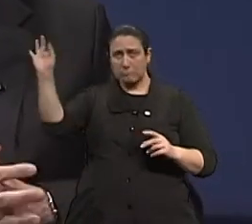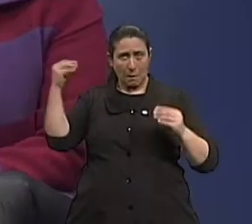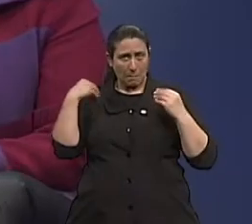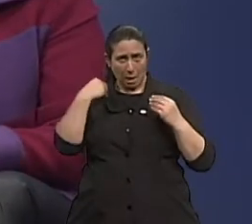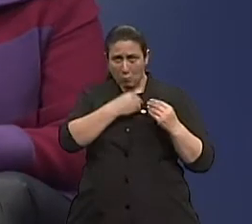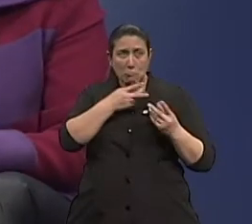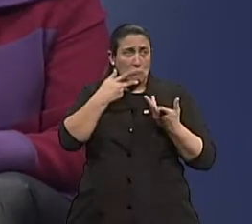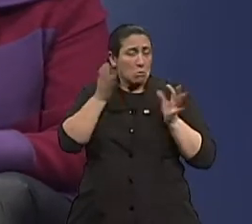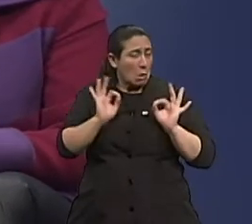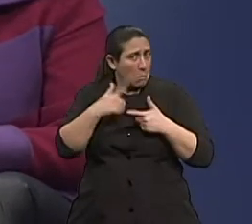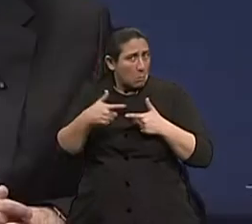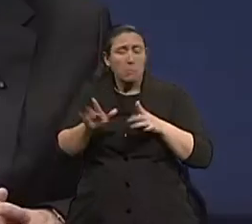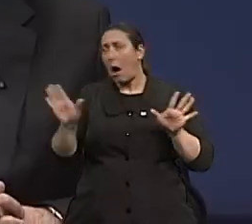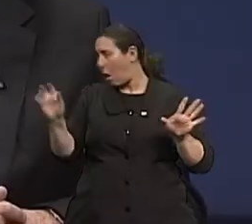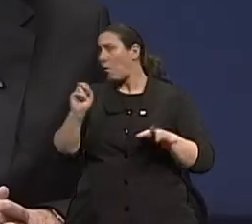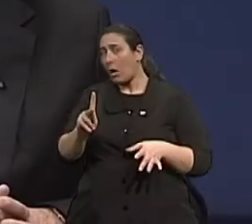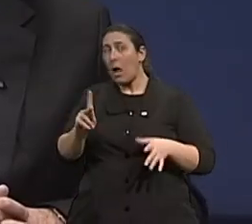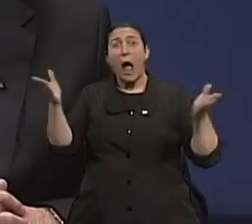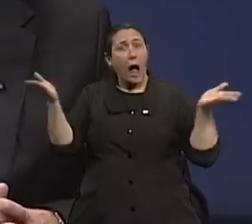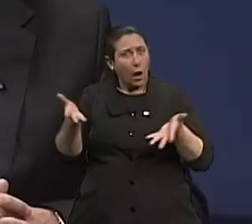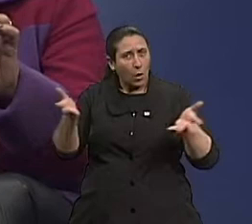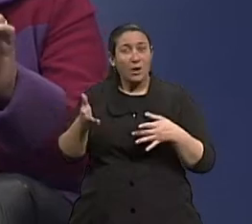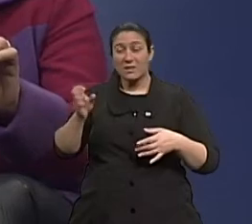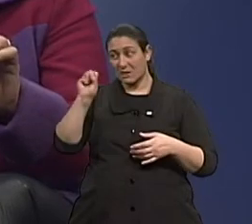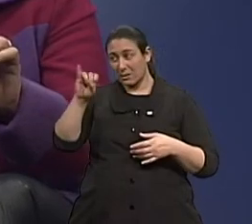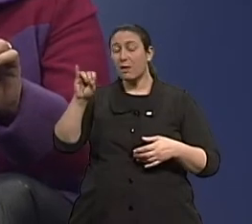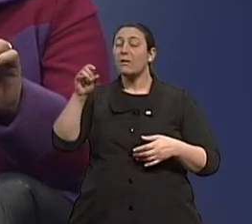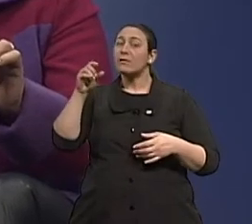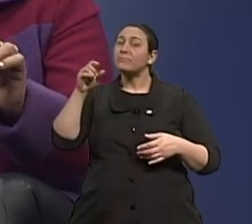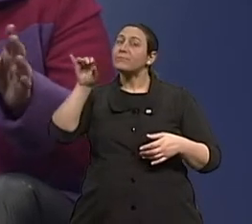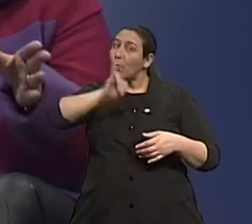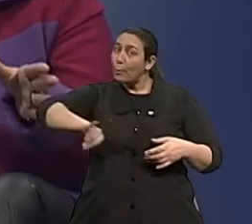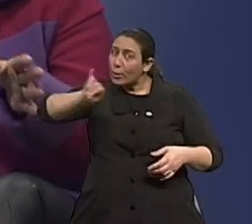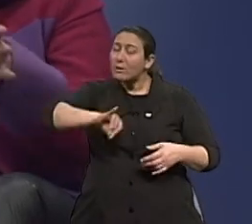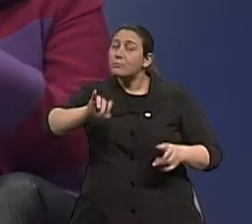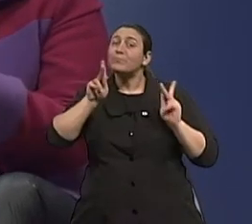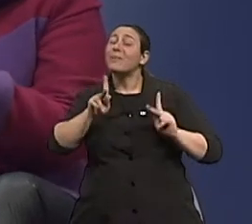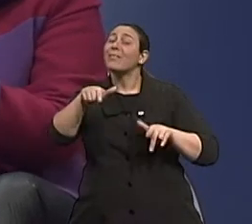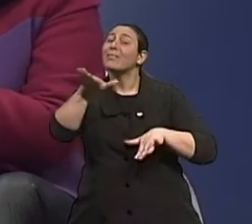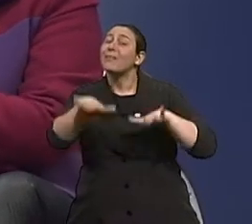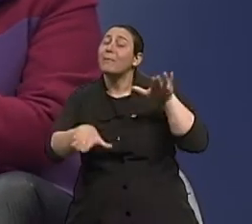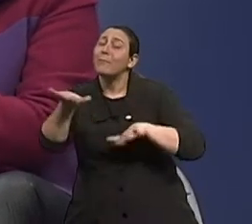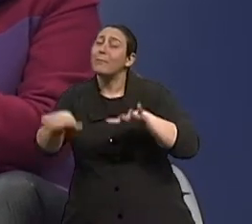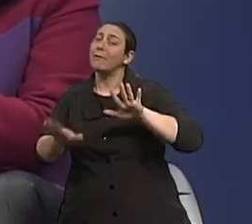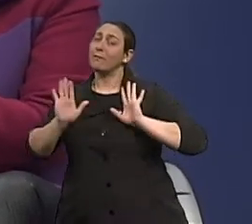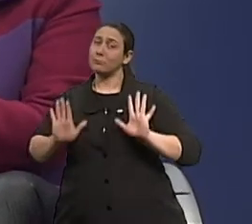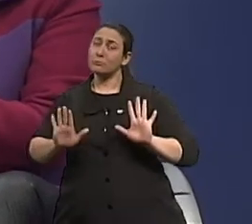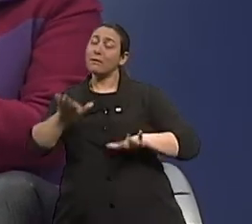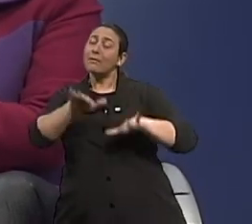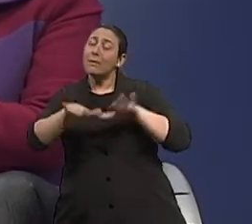conta. O geriatra não é que vai tirar o vinho, Com certeza. Mas ele deixou muito claro, né? Depende de todo o outro